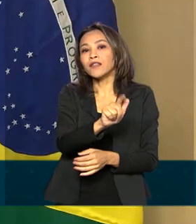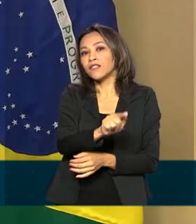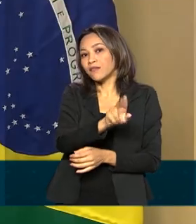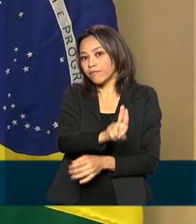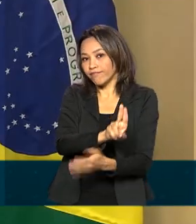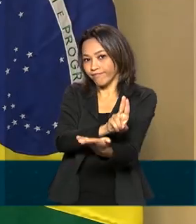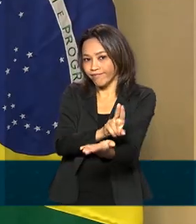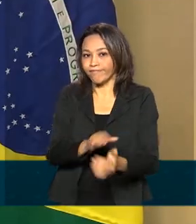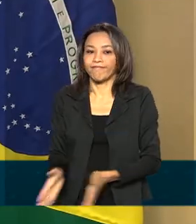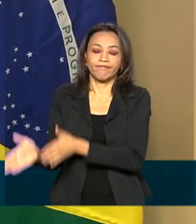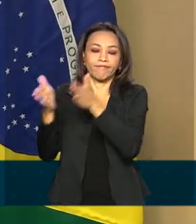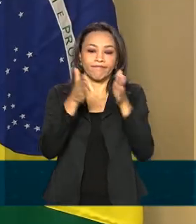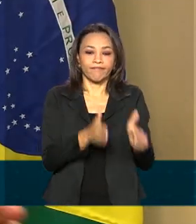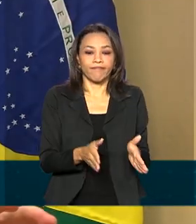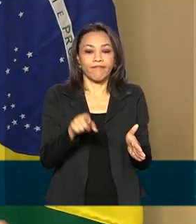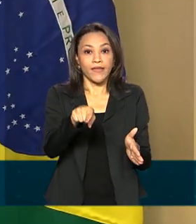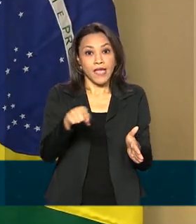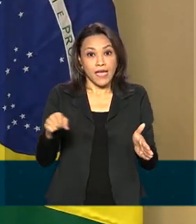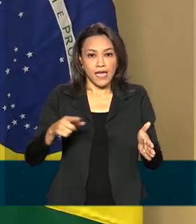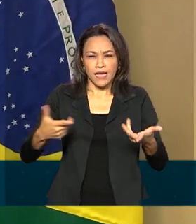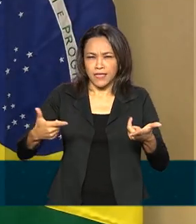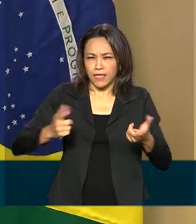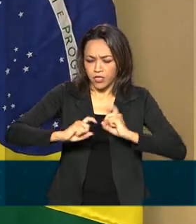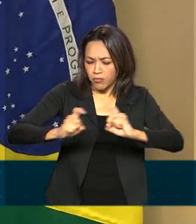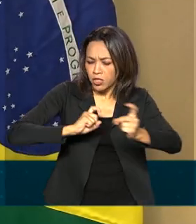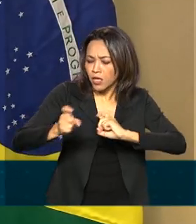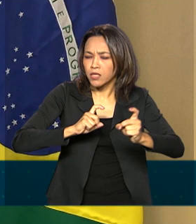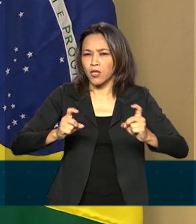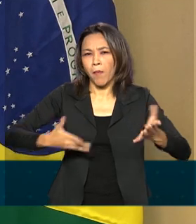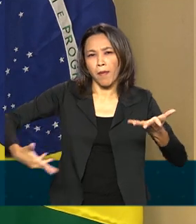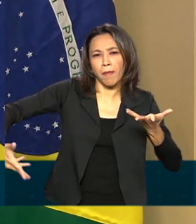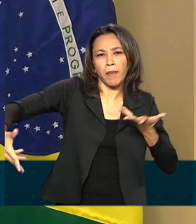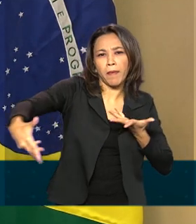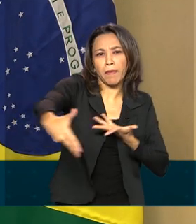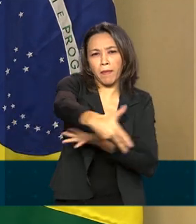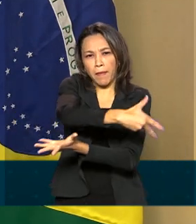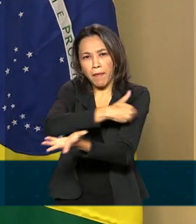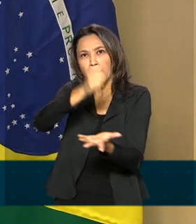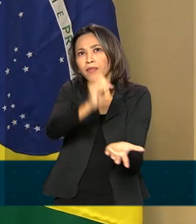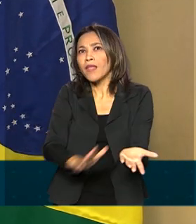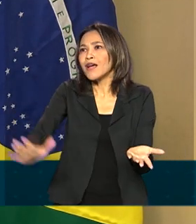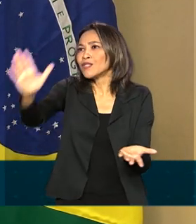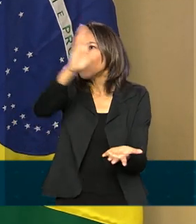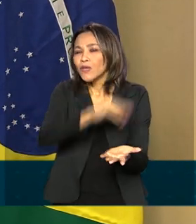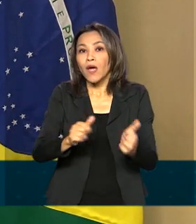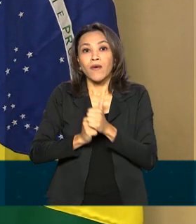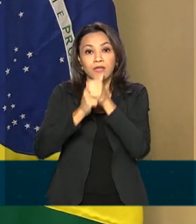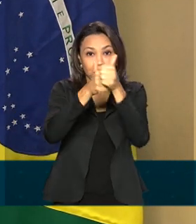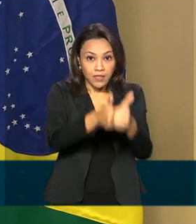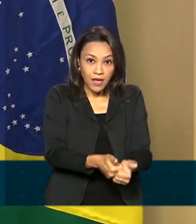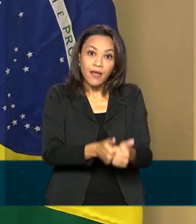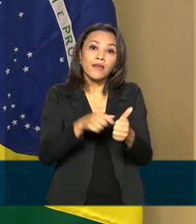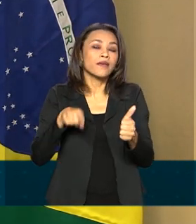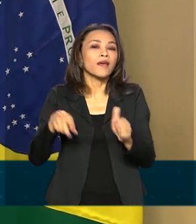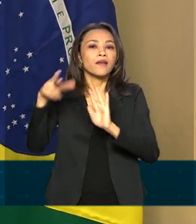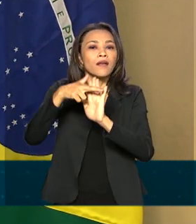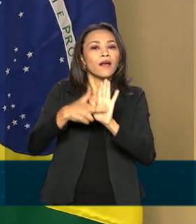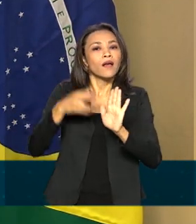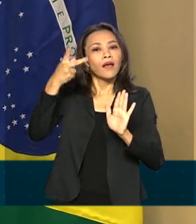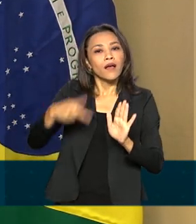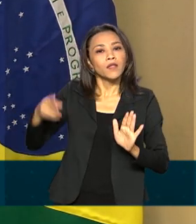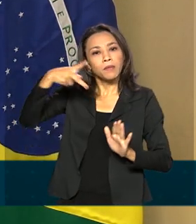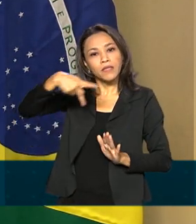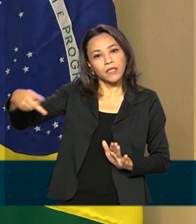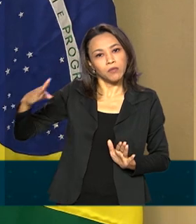União. Esse grande movimento da Política Nacional de Modernização do Estado atende as diretrizes do presidente Jair Bolsonaro de